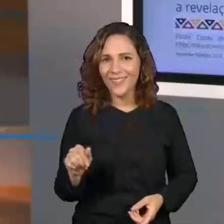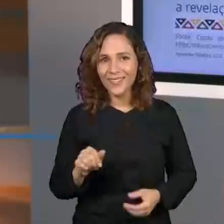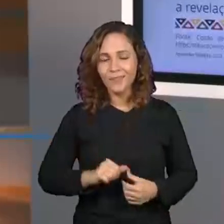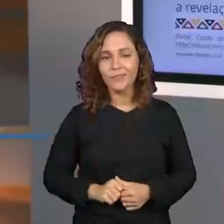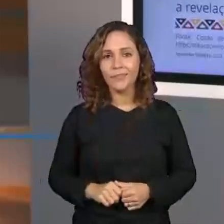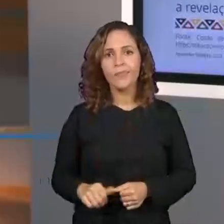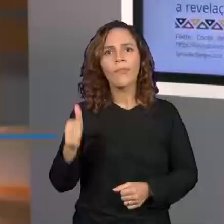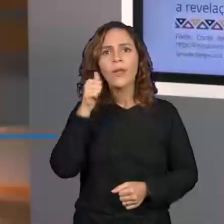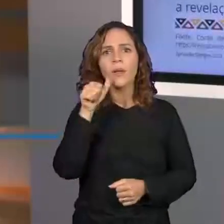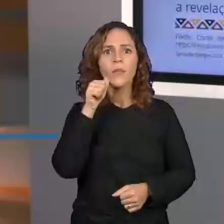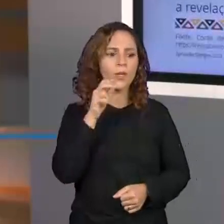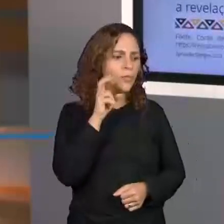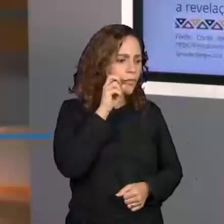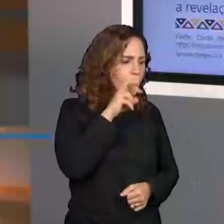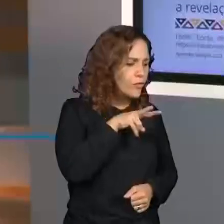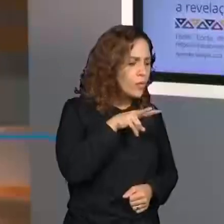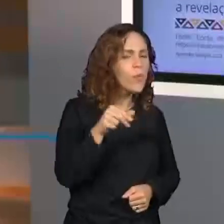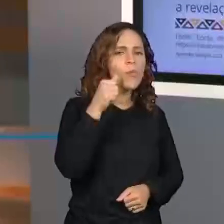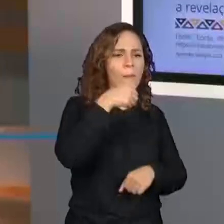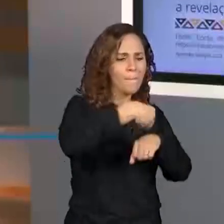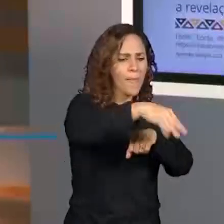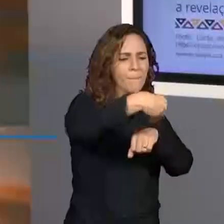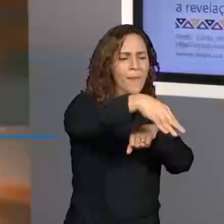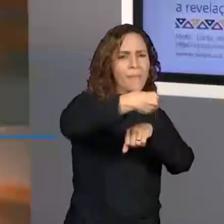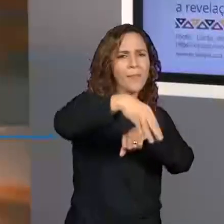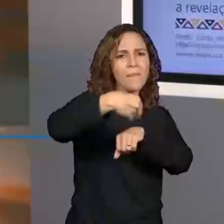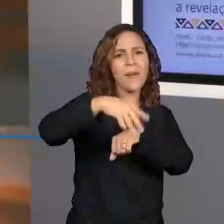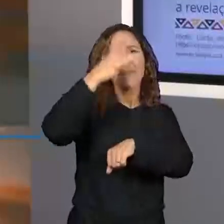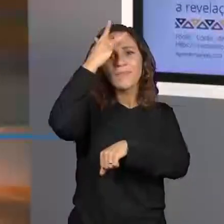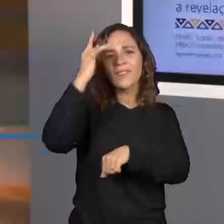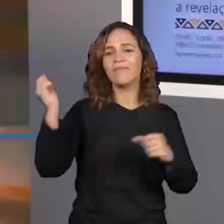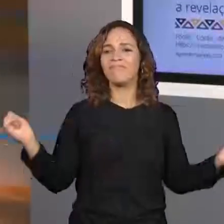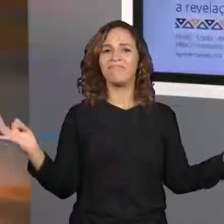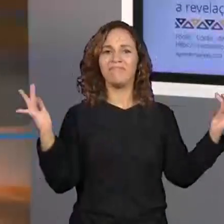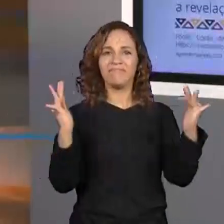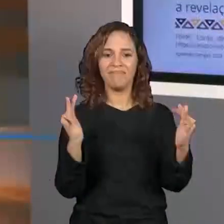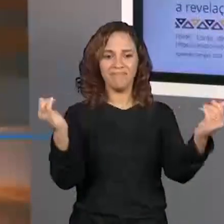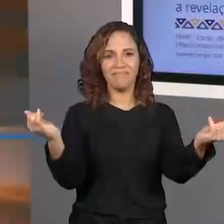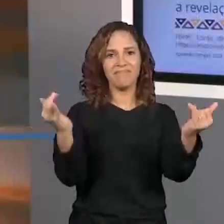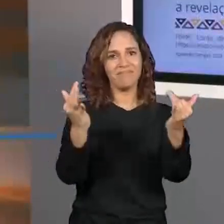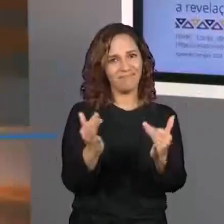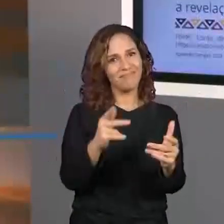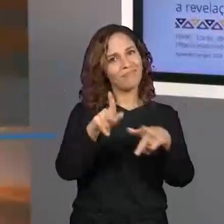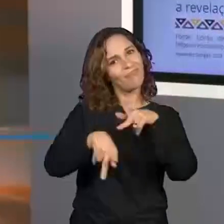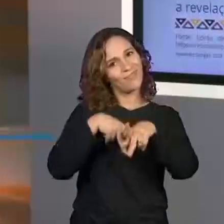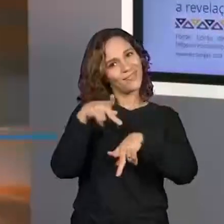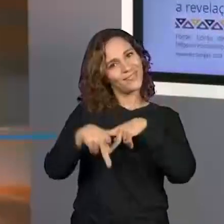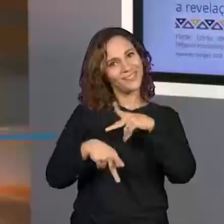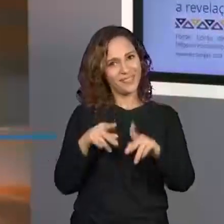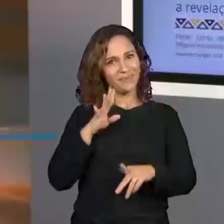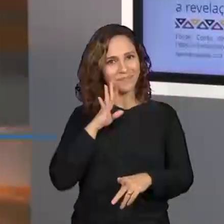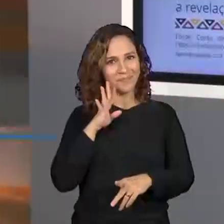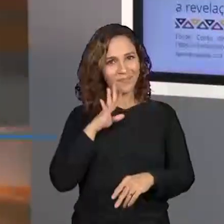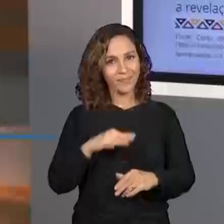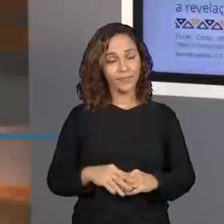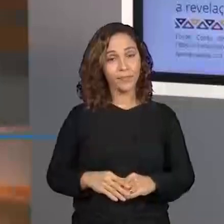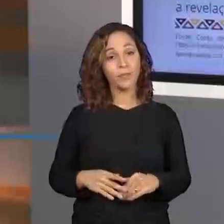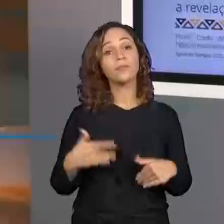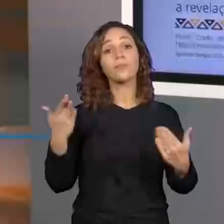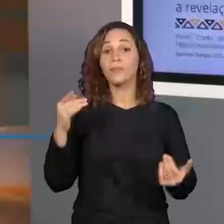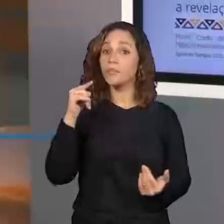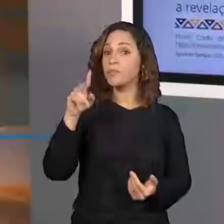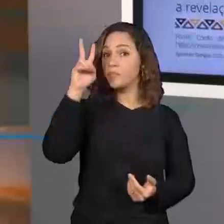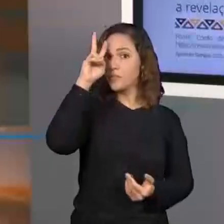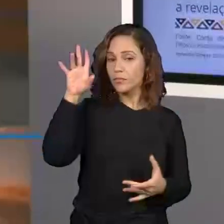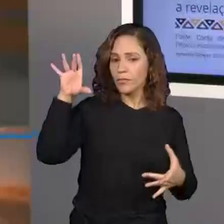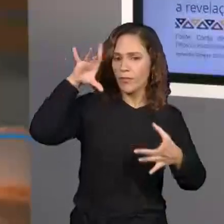a história do tambor para todas as pessoas daquele lugar. Olha que legal. Então, a partir dessa história,